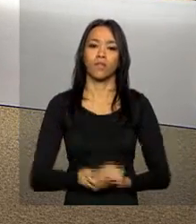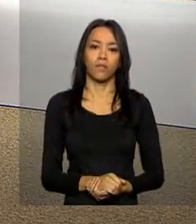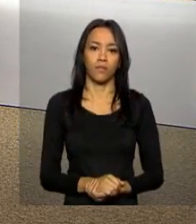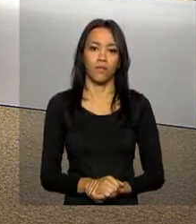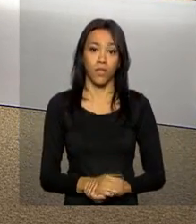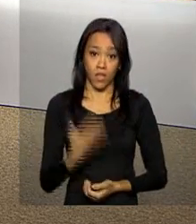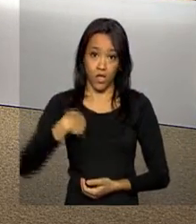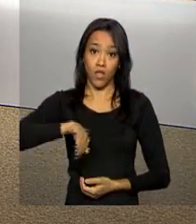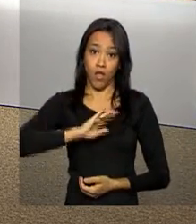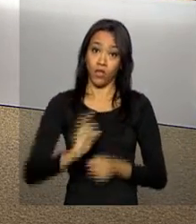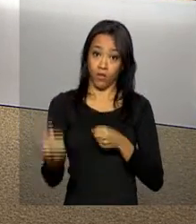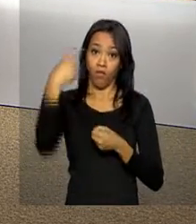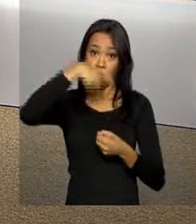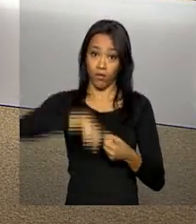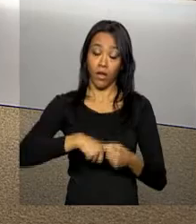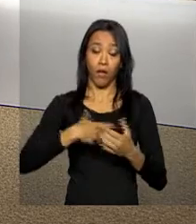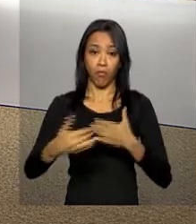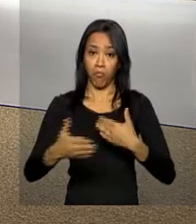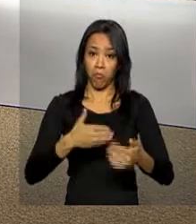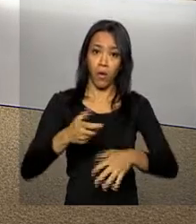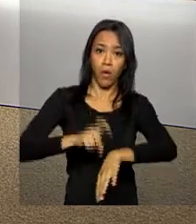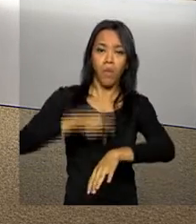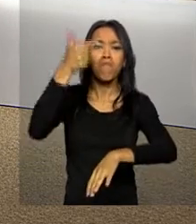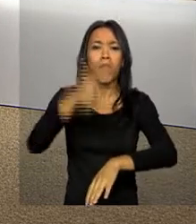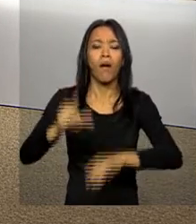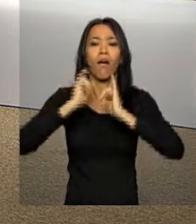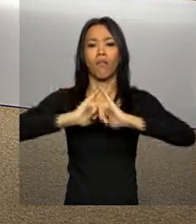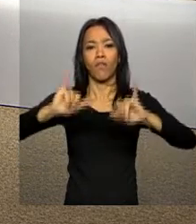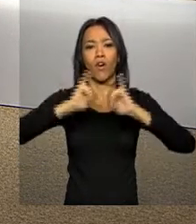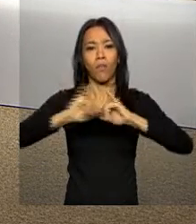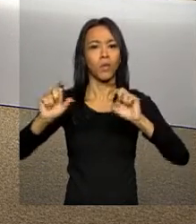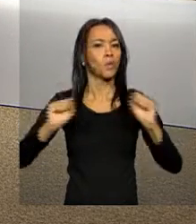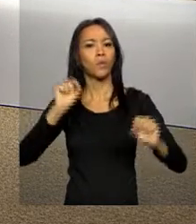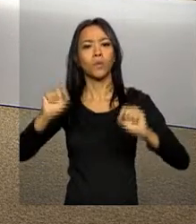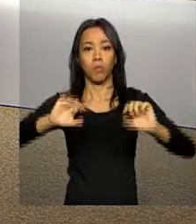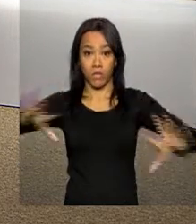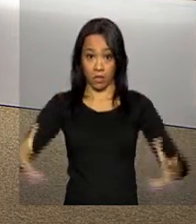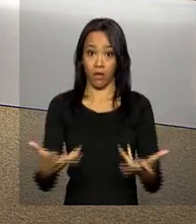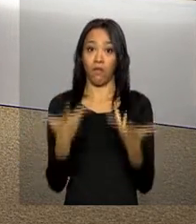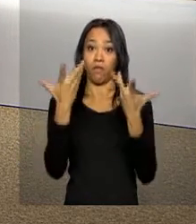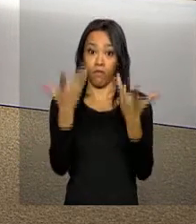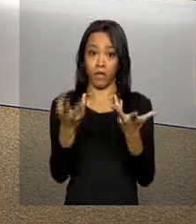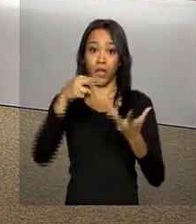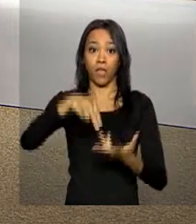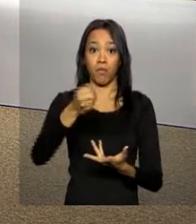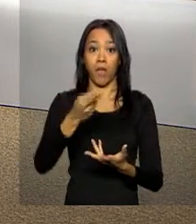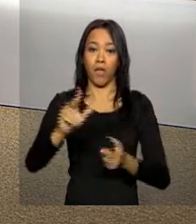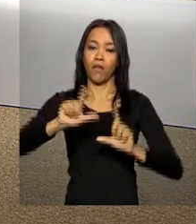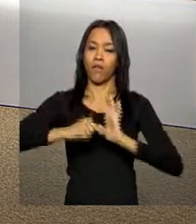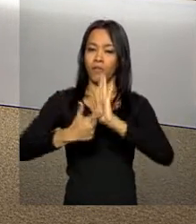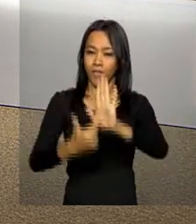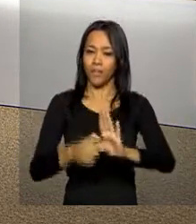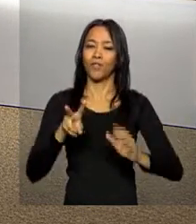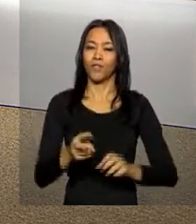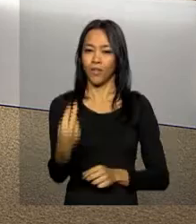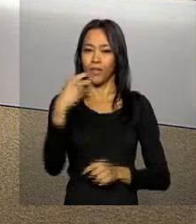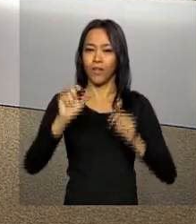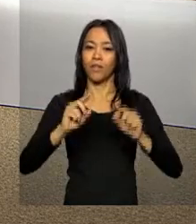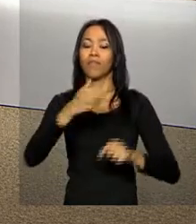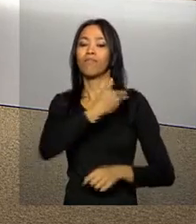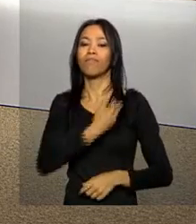E nós podemos voltar a qualquer momento com mais informações a respeito deste evento que a NBR vai transmitir. E continue com a gente,